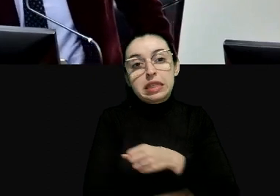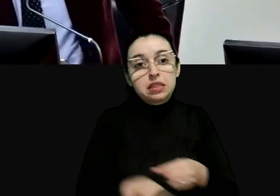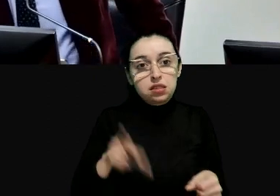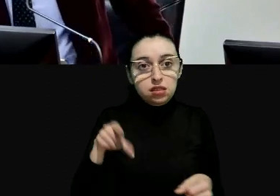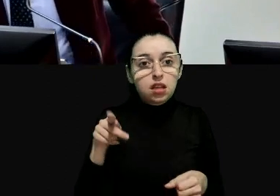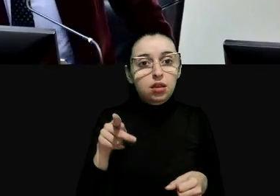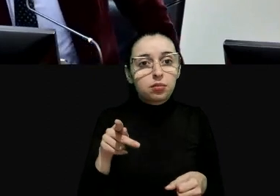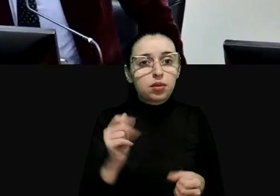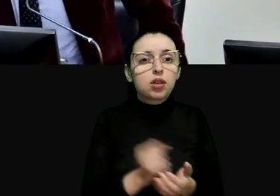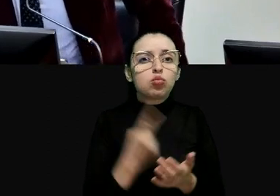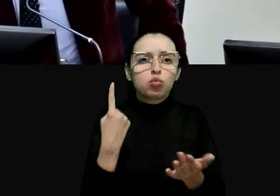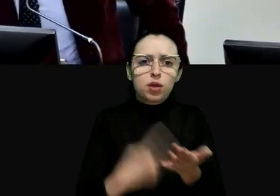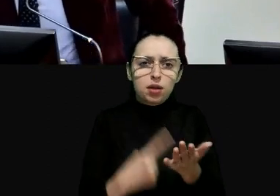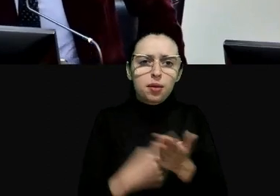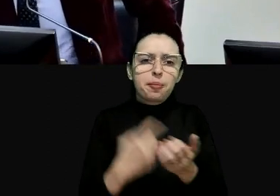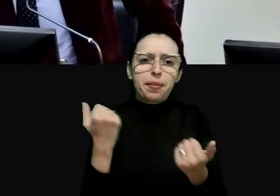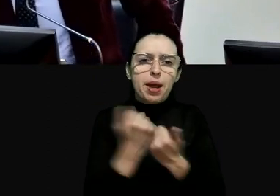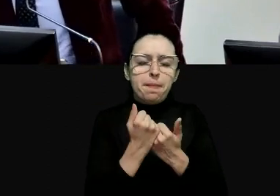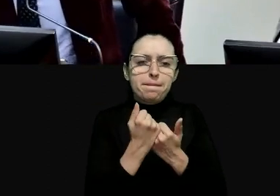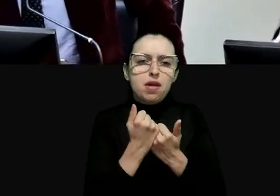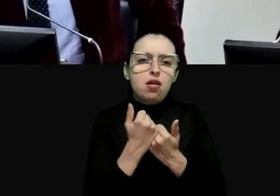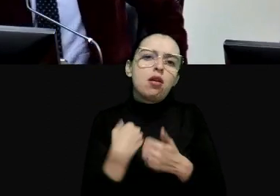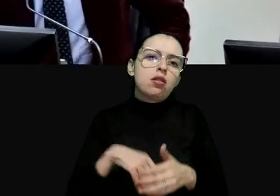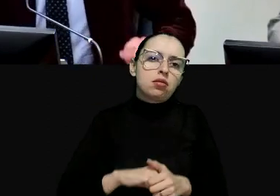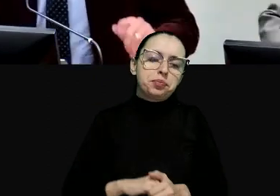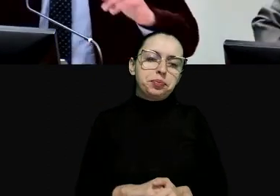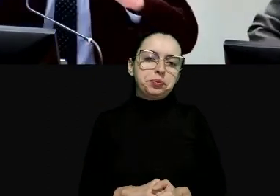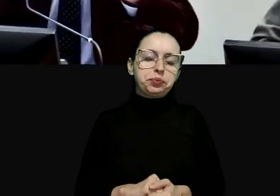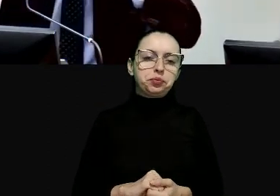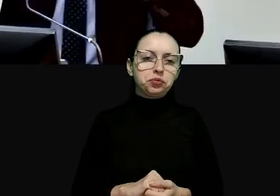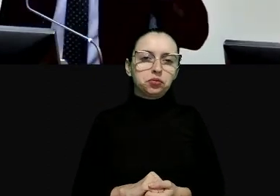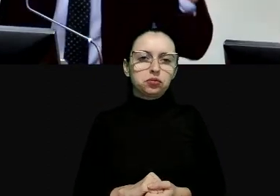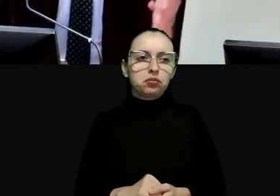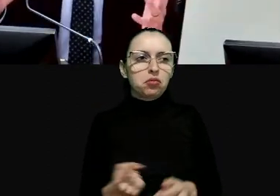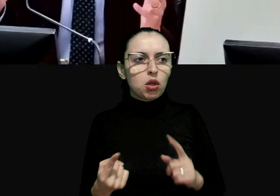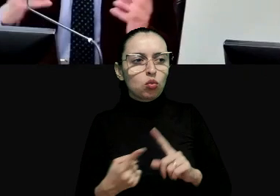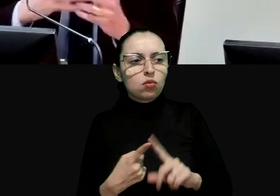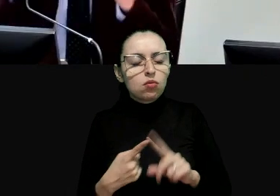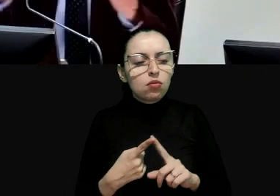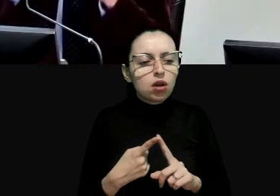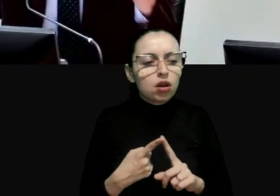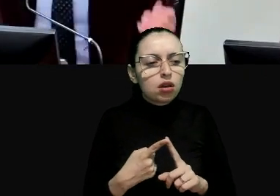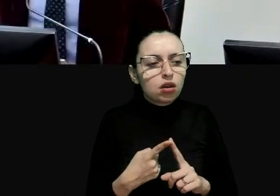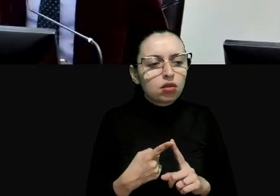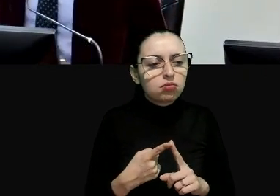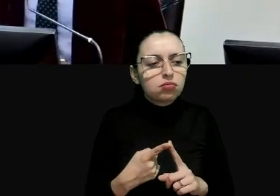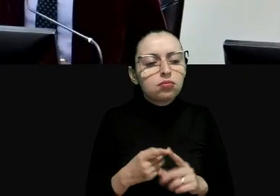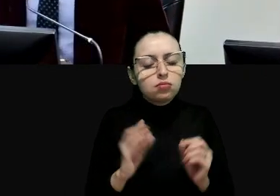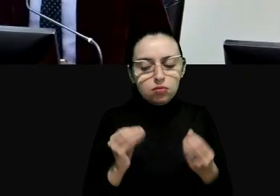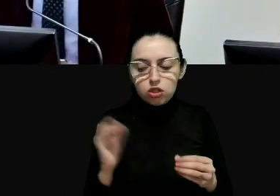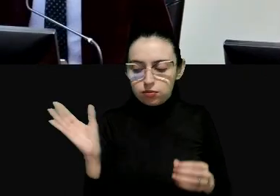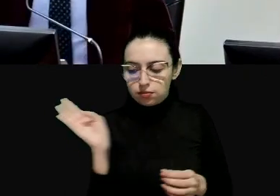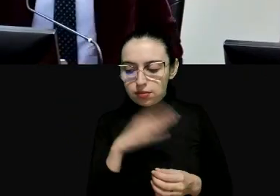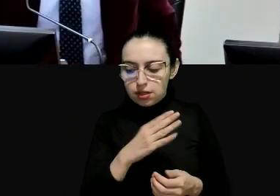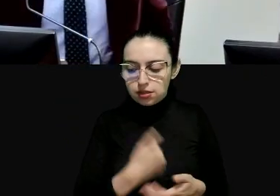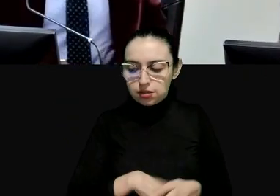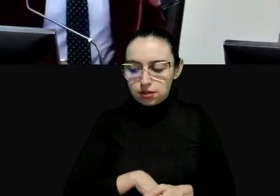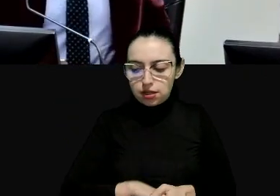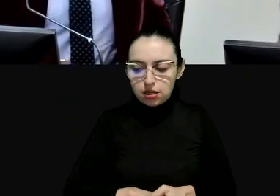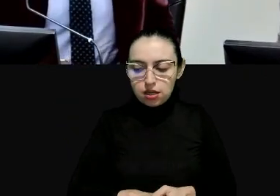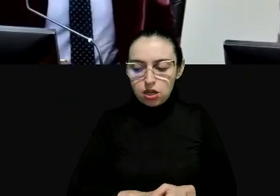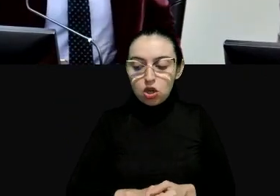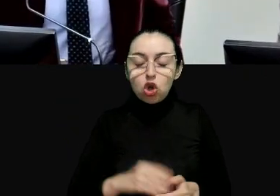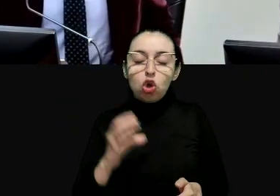sempre mais sententes que apoian este proceso uno pode dizer mas como isso pode passar porque a